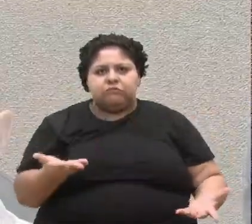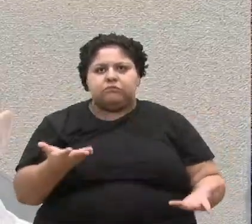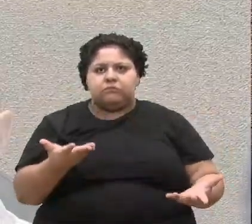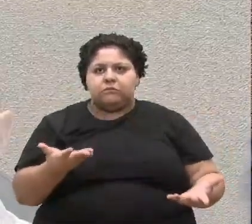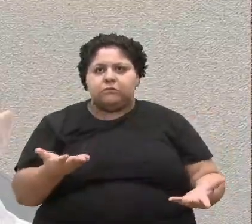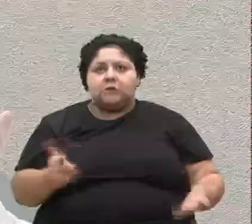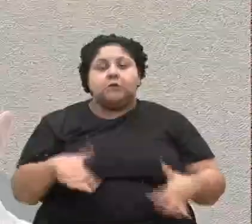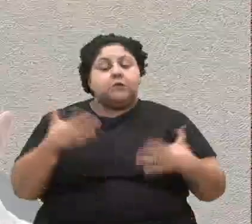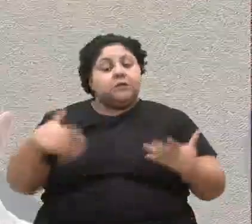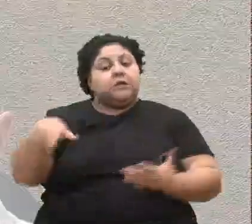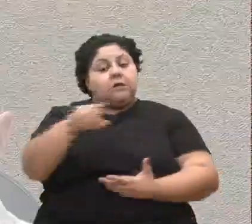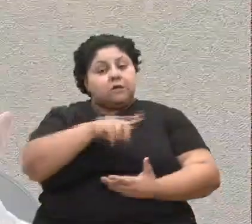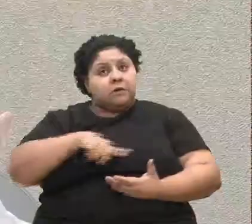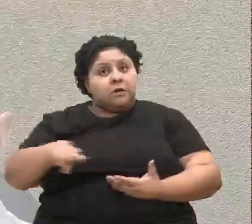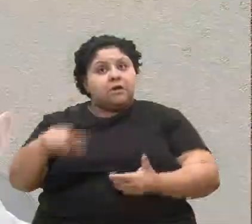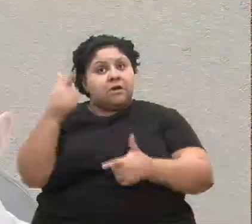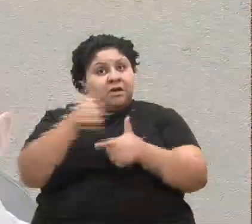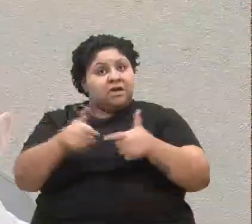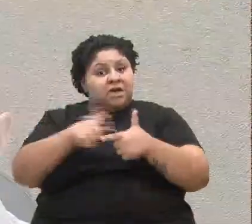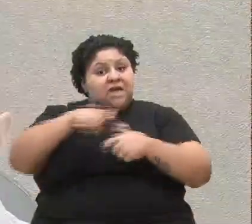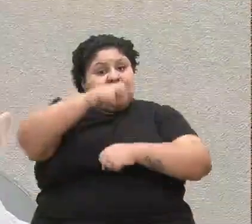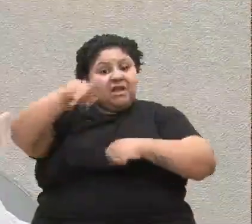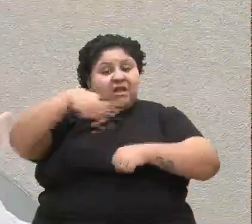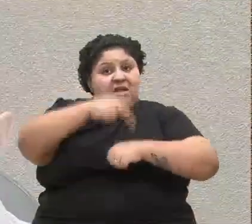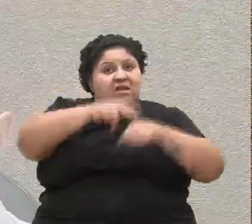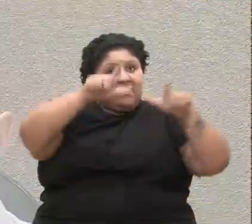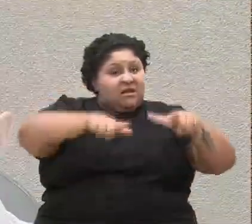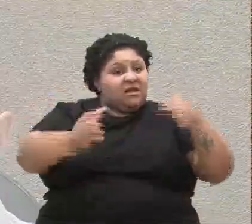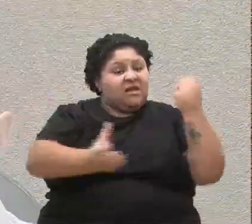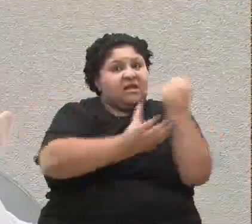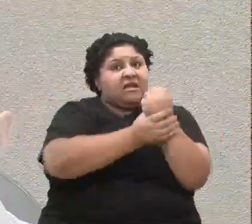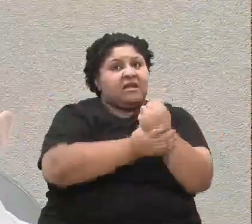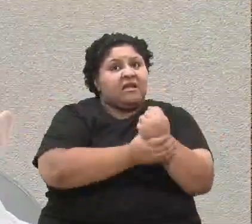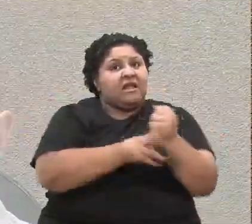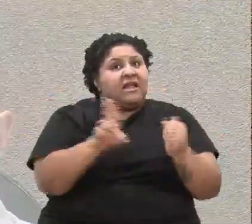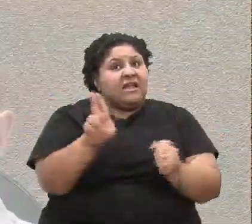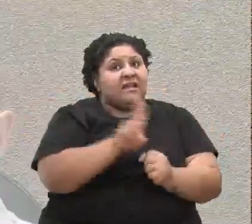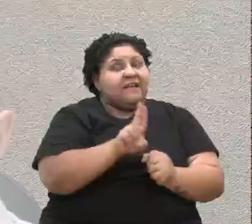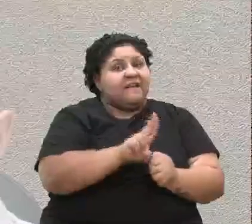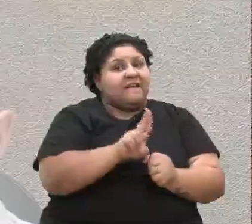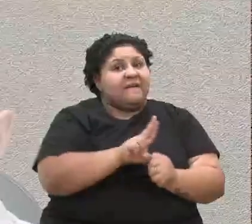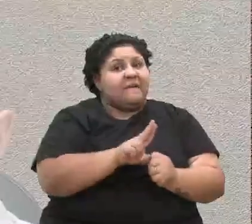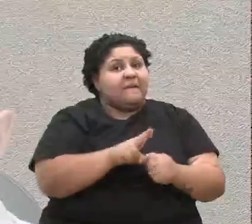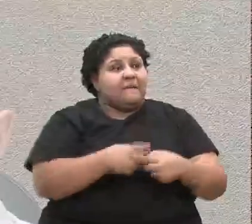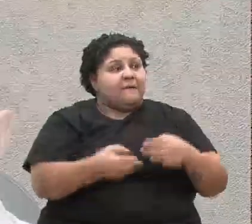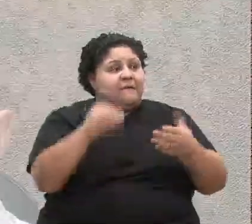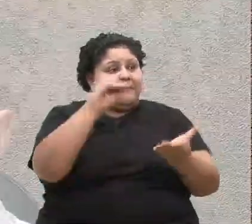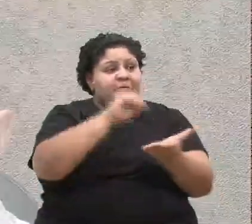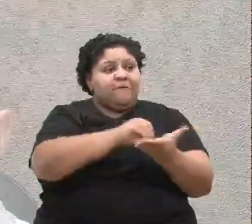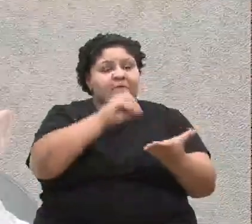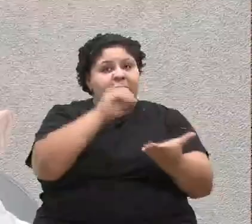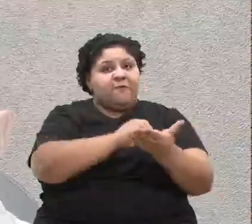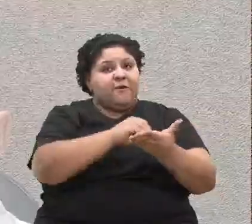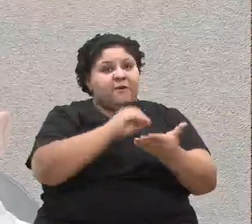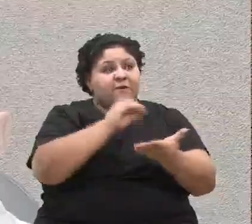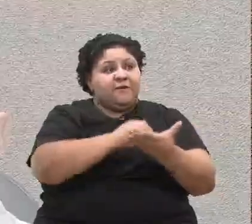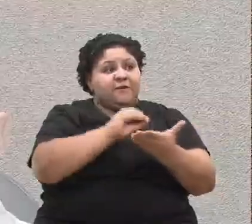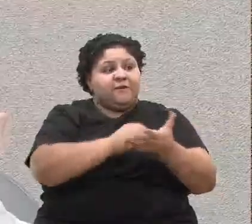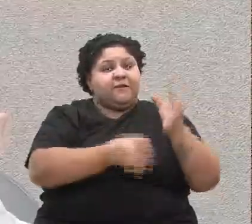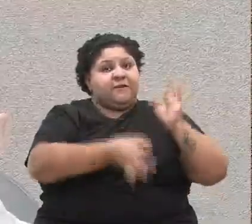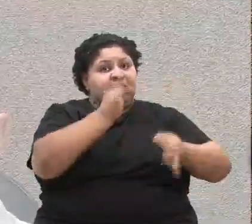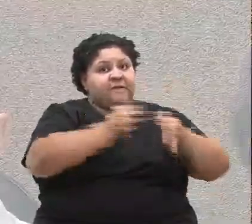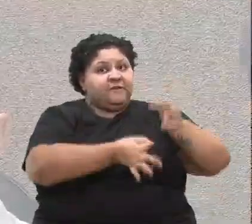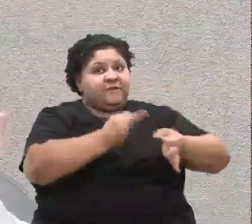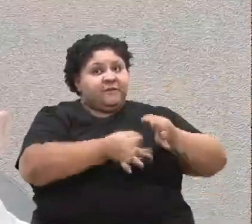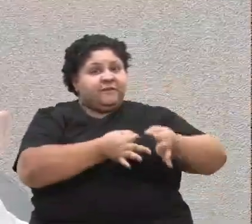Então, gente, o problema desse país na área da segurança se chama impunidade. E enquanto alguém não botar o dedo nessa